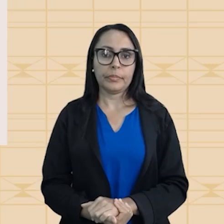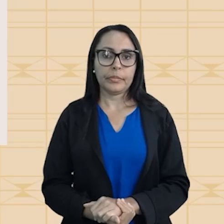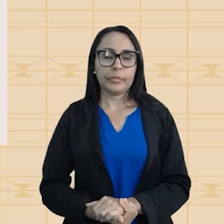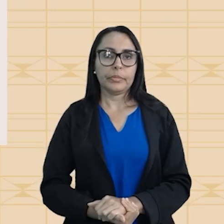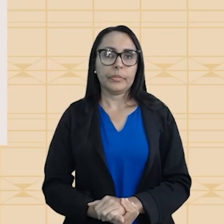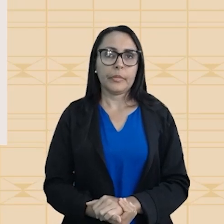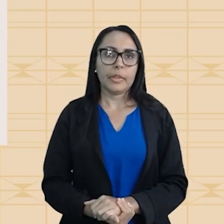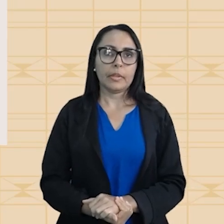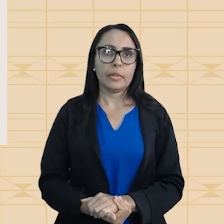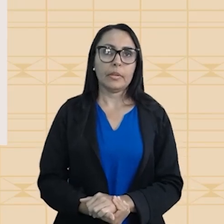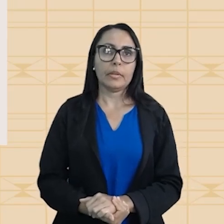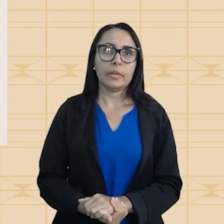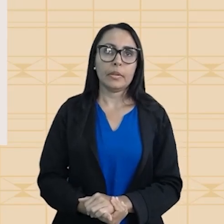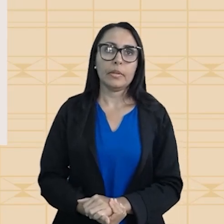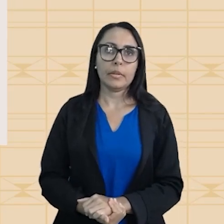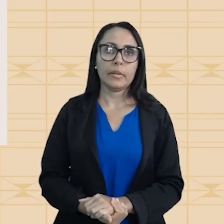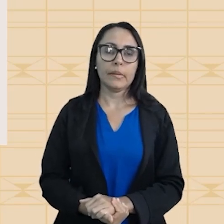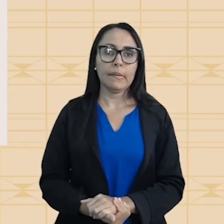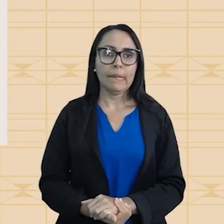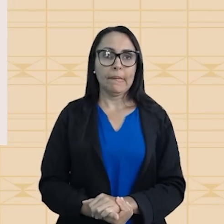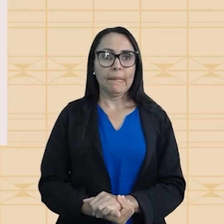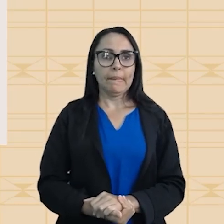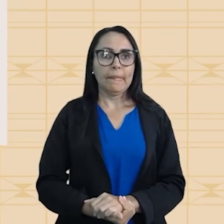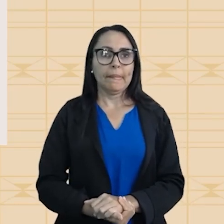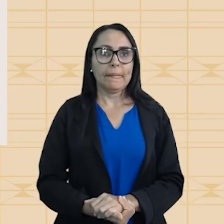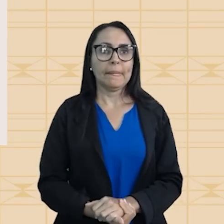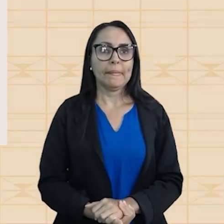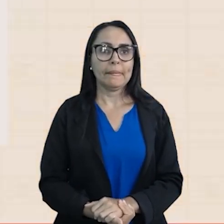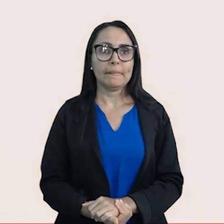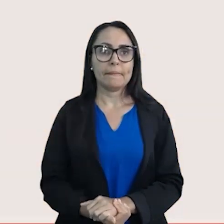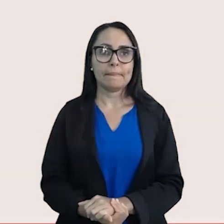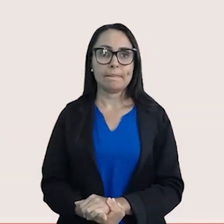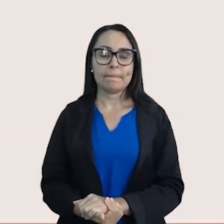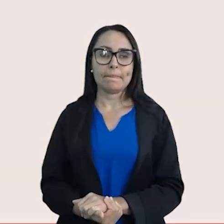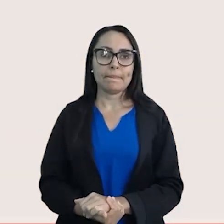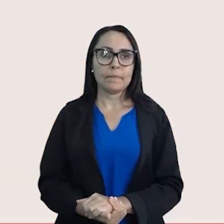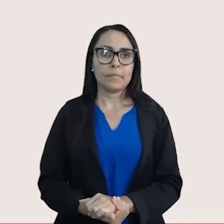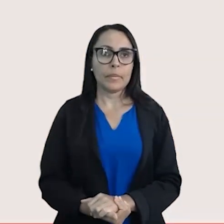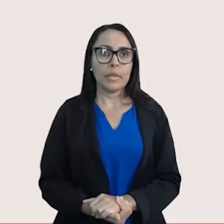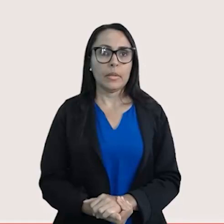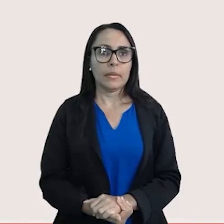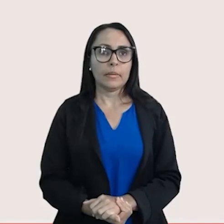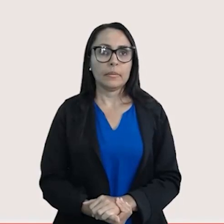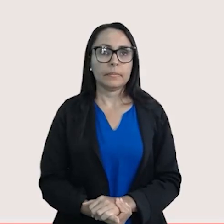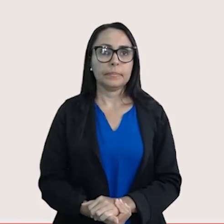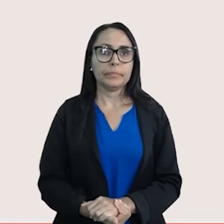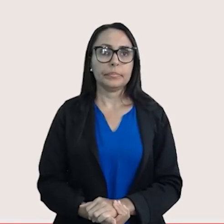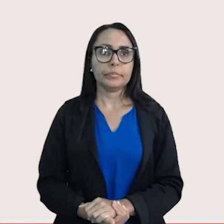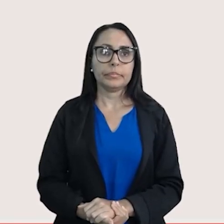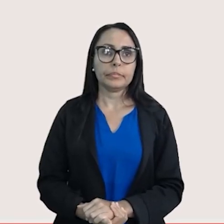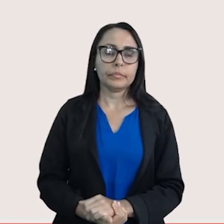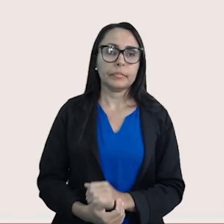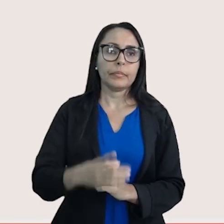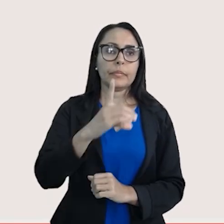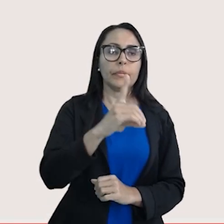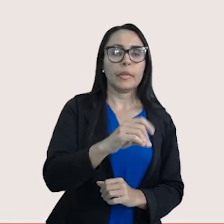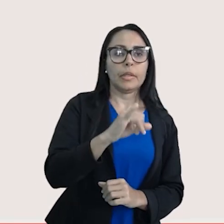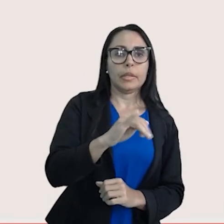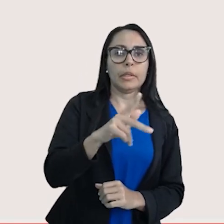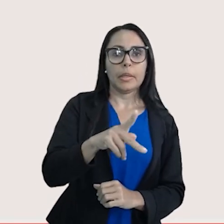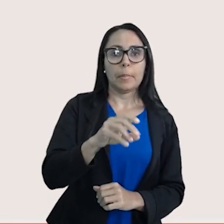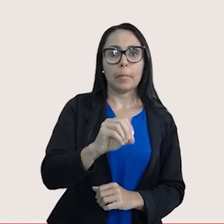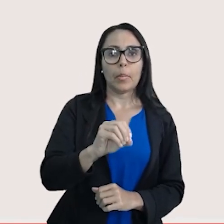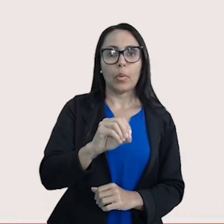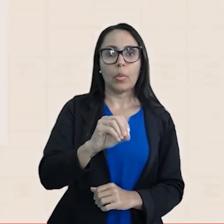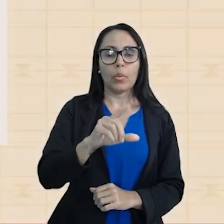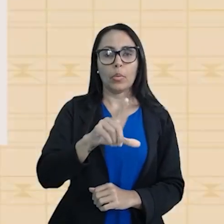É polar. Então é de polo, de polo. E, por fim, a dipolo induzido. A